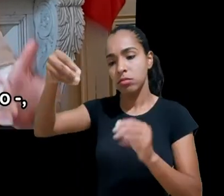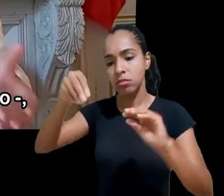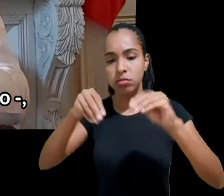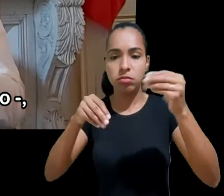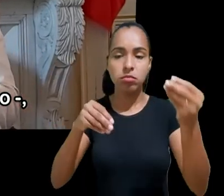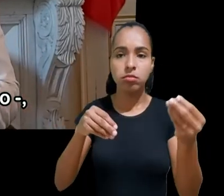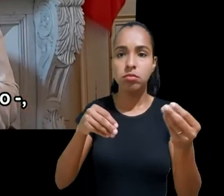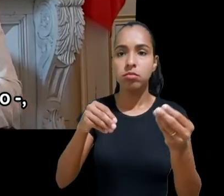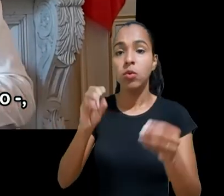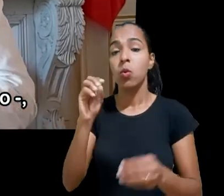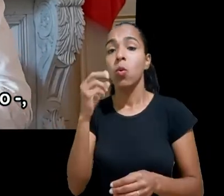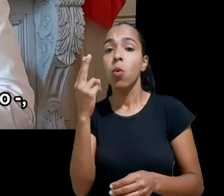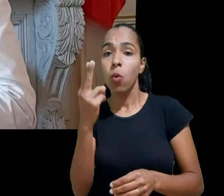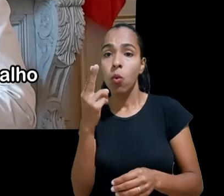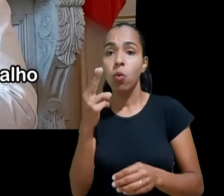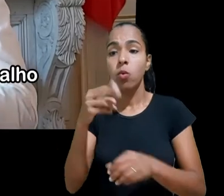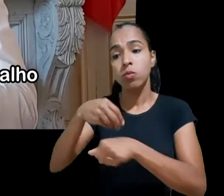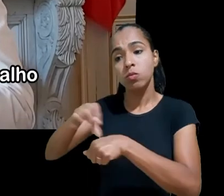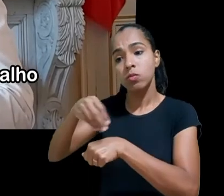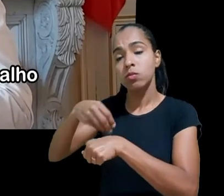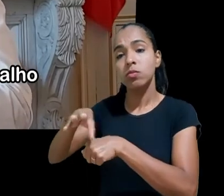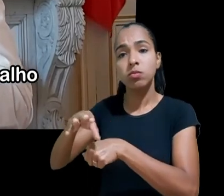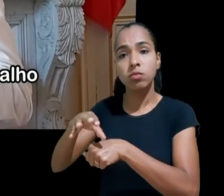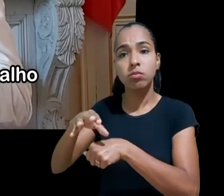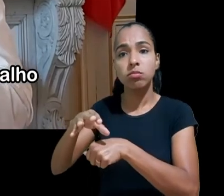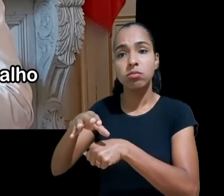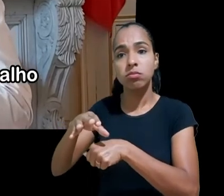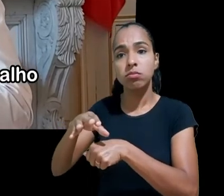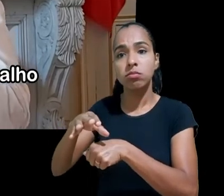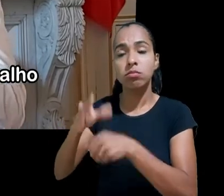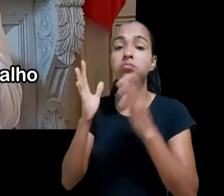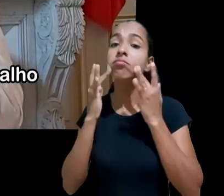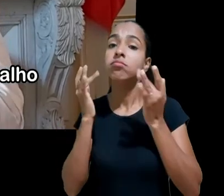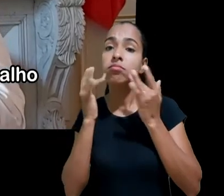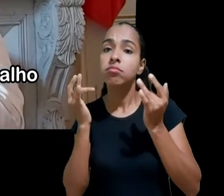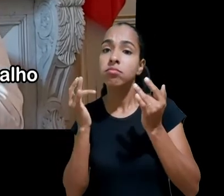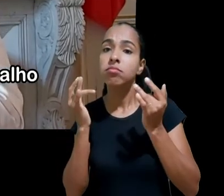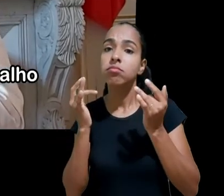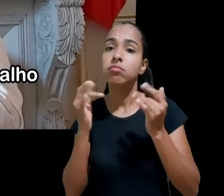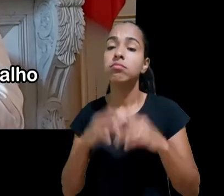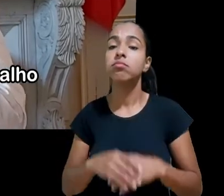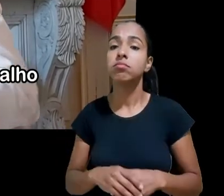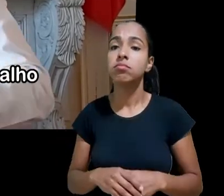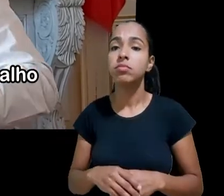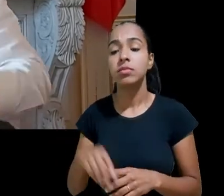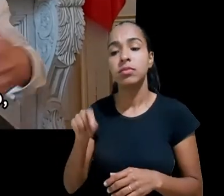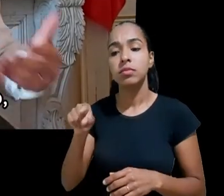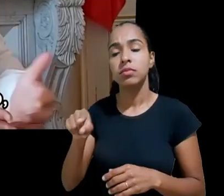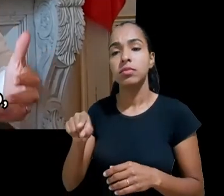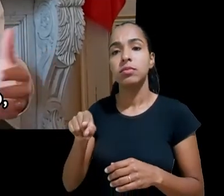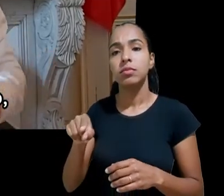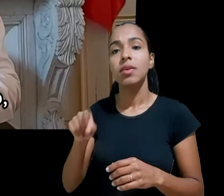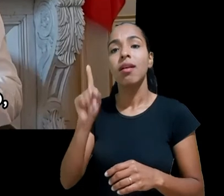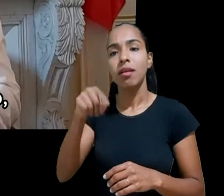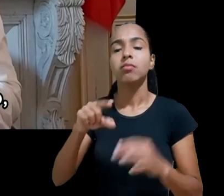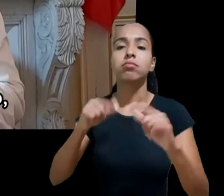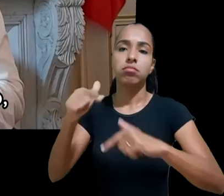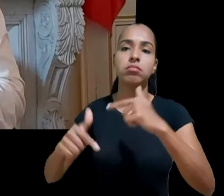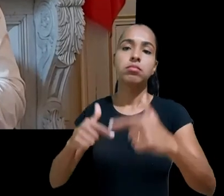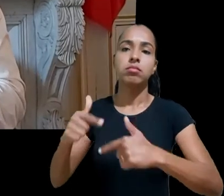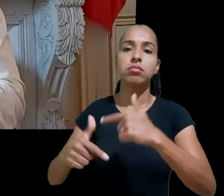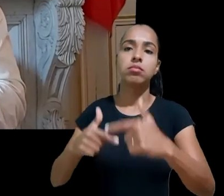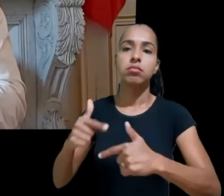encenação ela está em uma relação de trabalho e precisa ser protegida